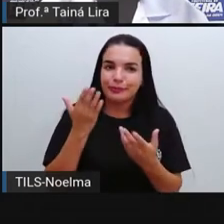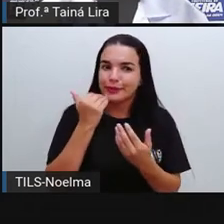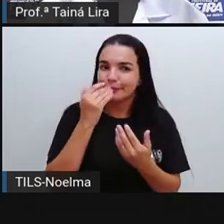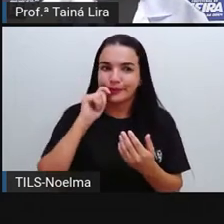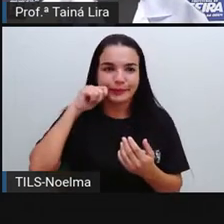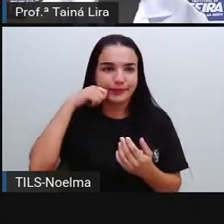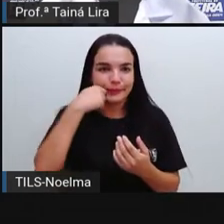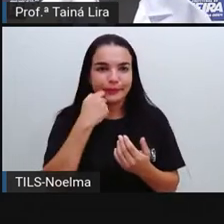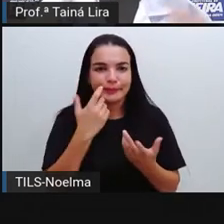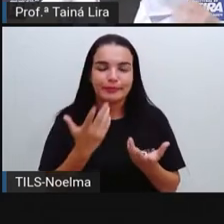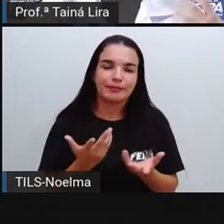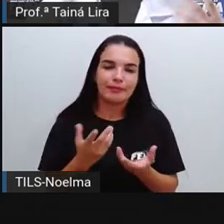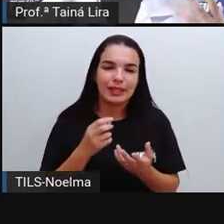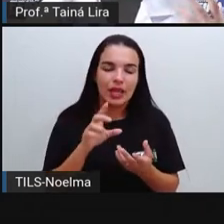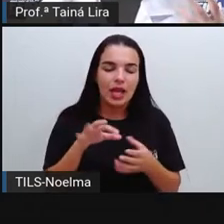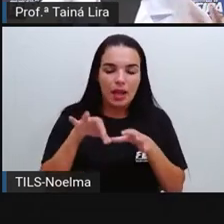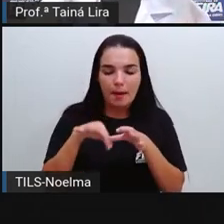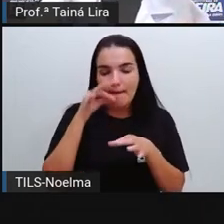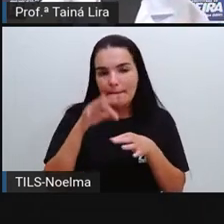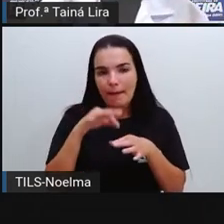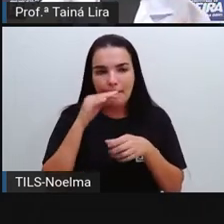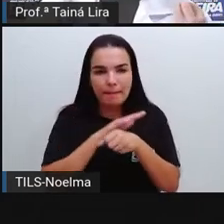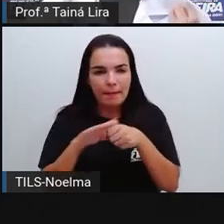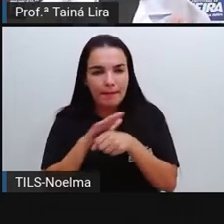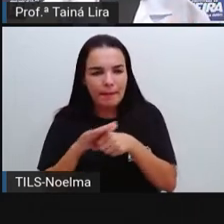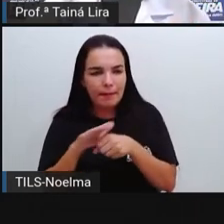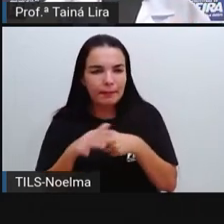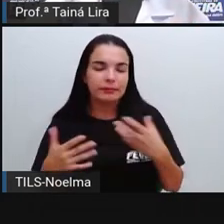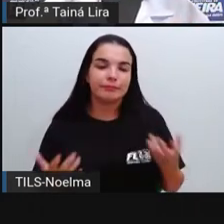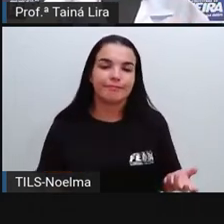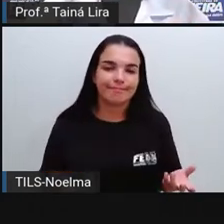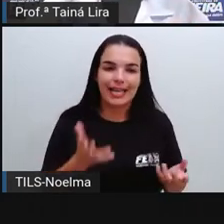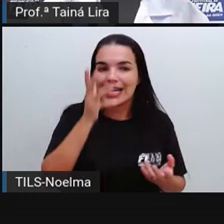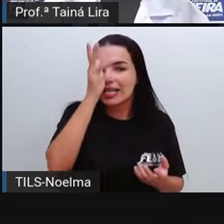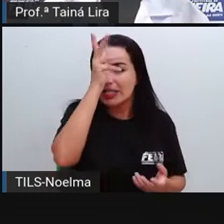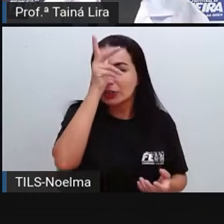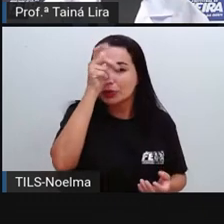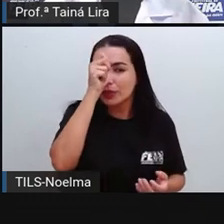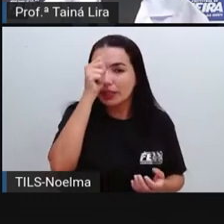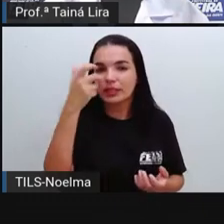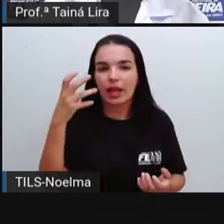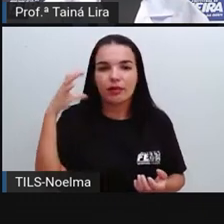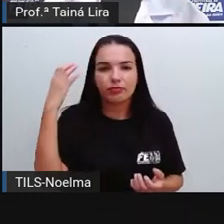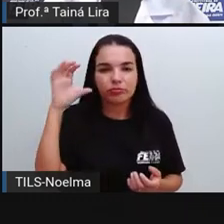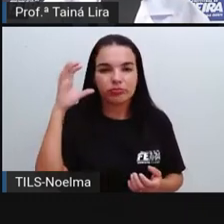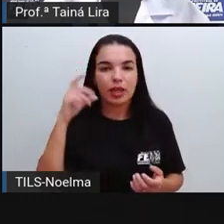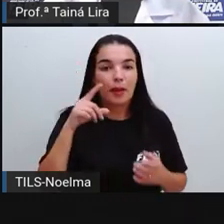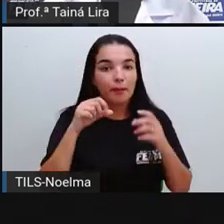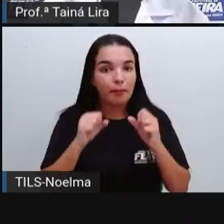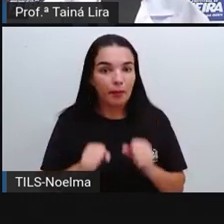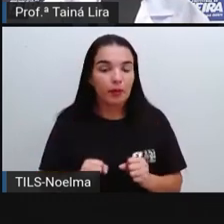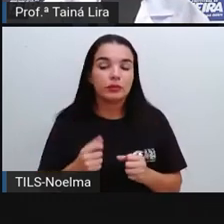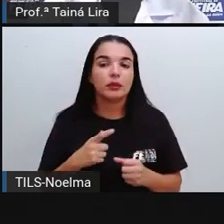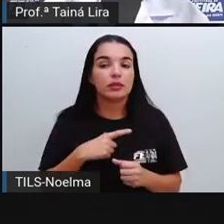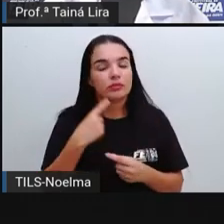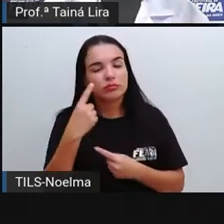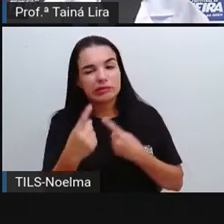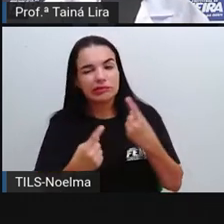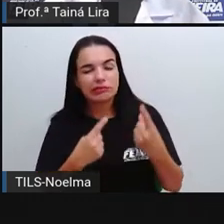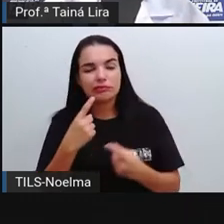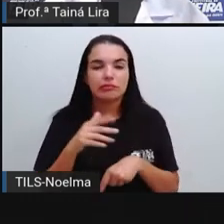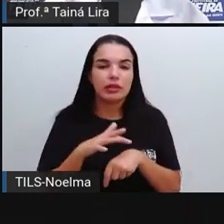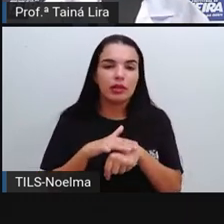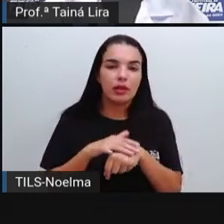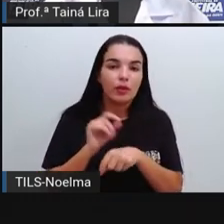refrigerante. Então, o consumo em excesso pode causar, né, algumas doenças,